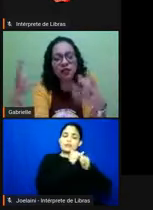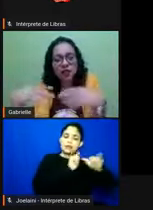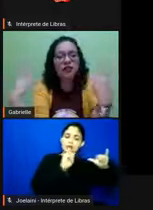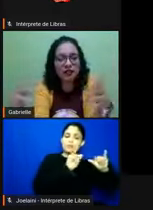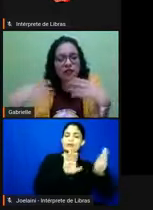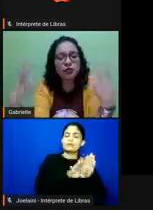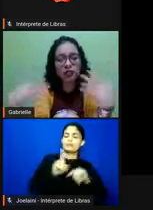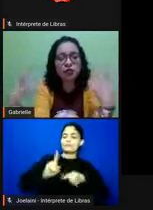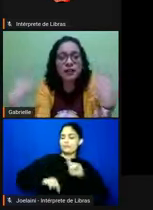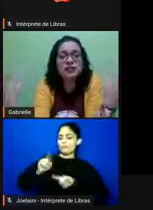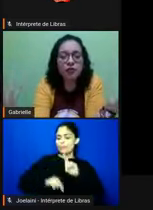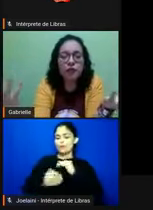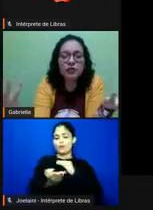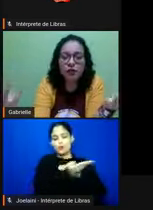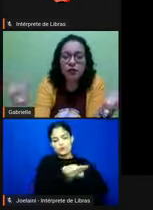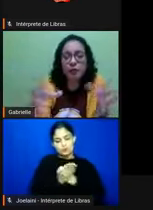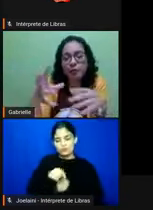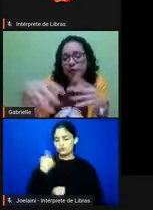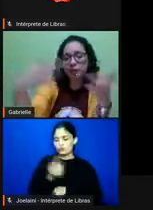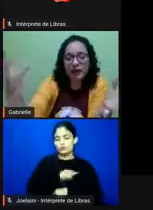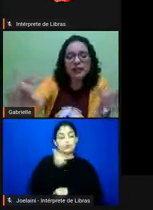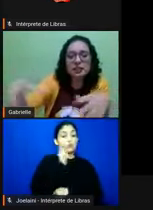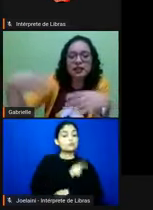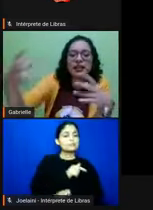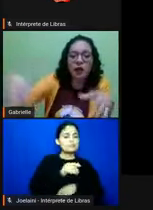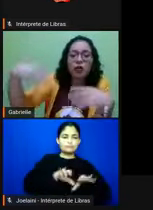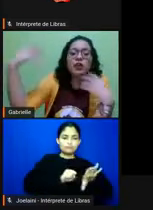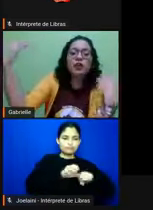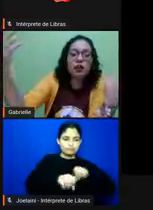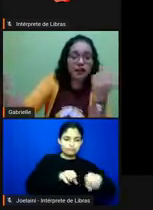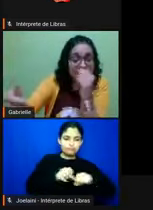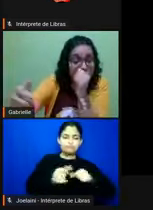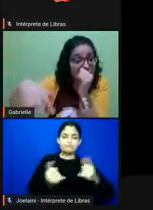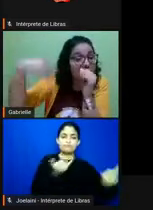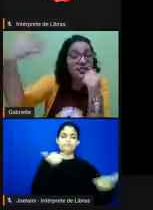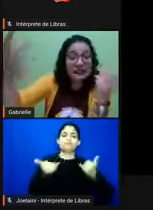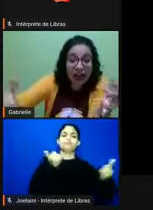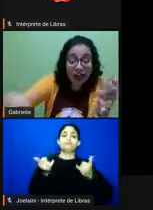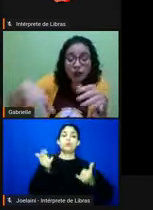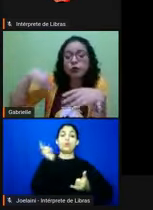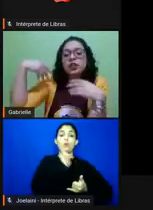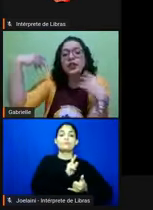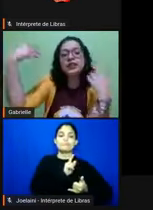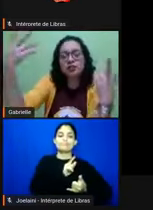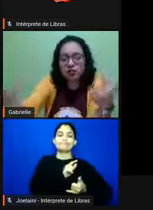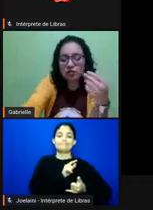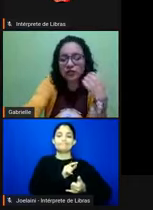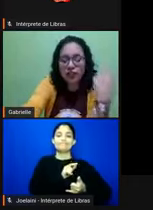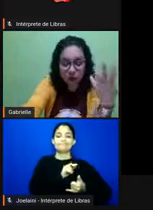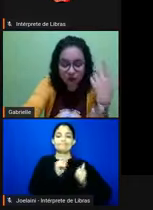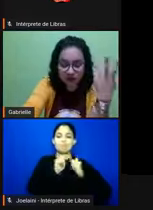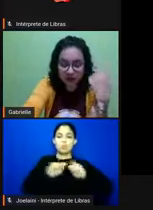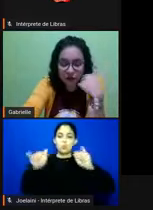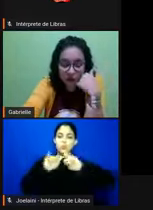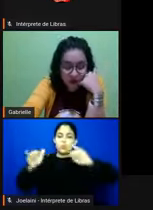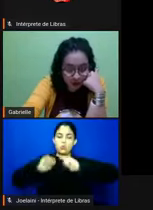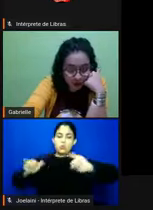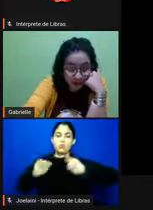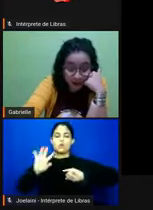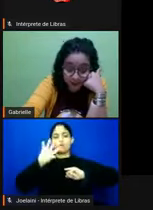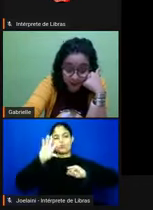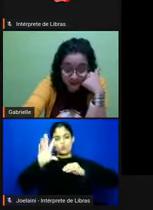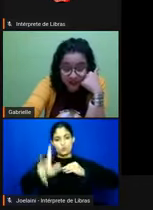consiga ir cada vez juntando mais informações para que esse material seja revisitado, né? E seja adicionado outras